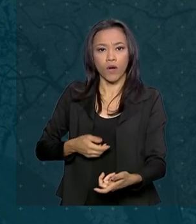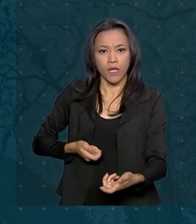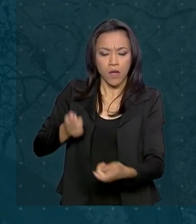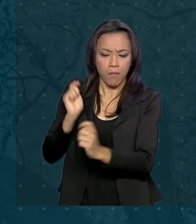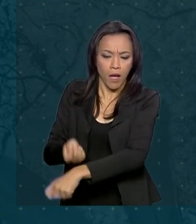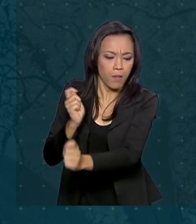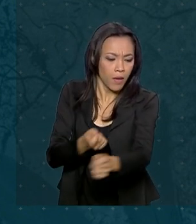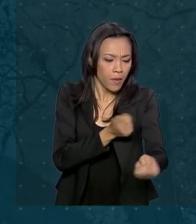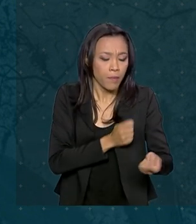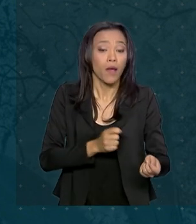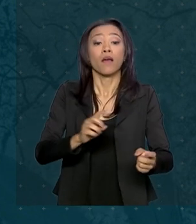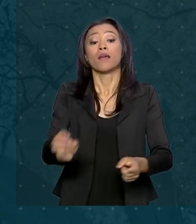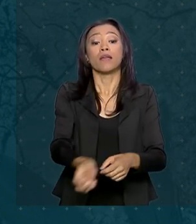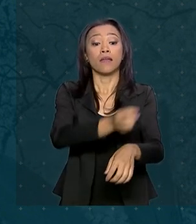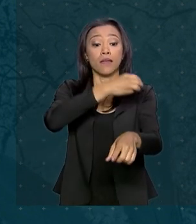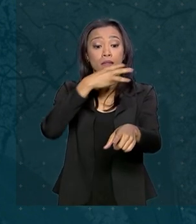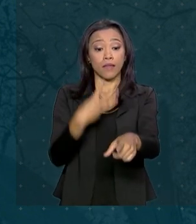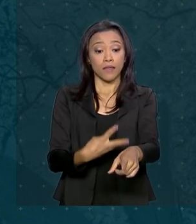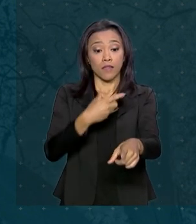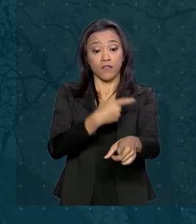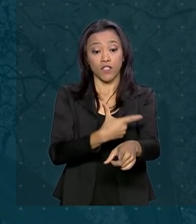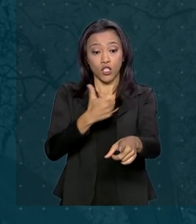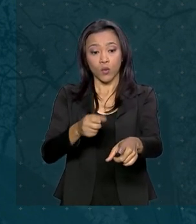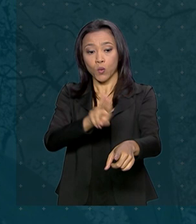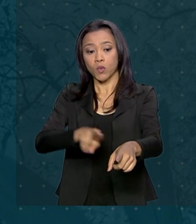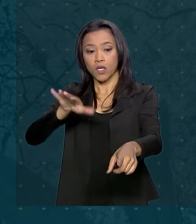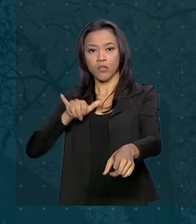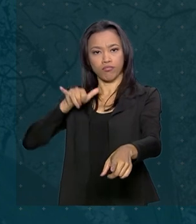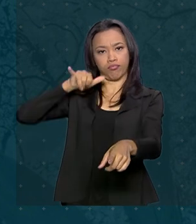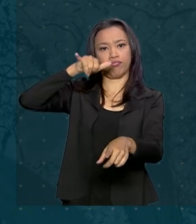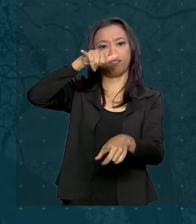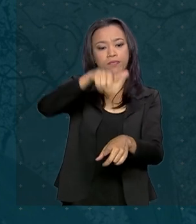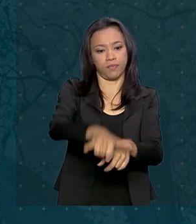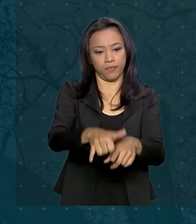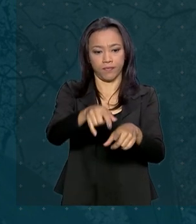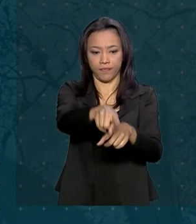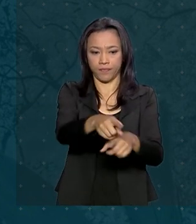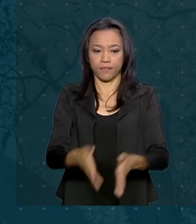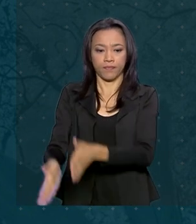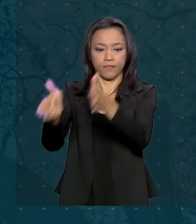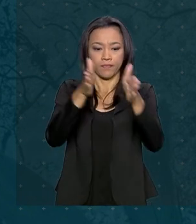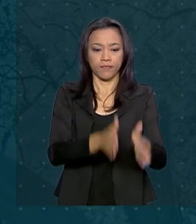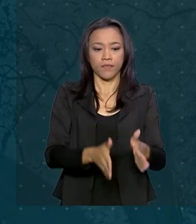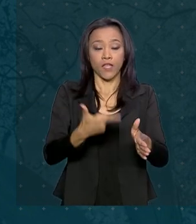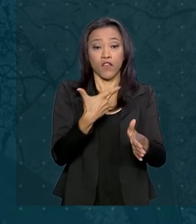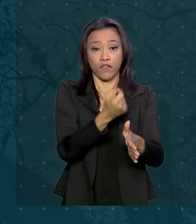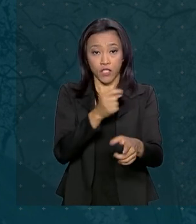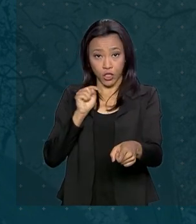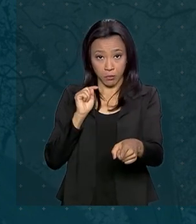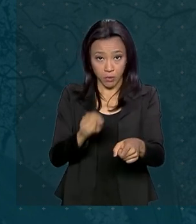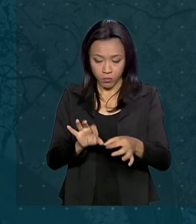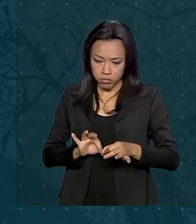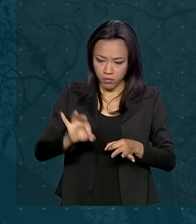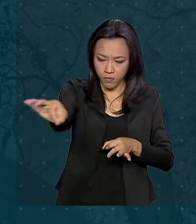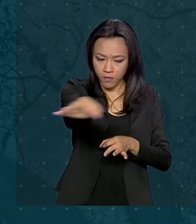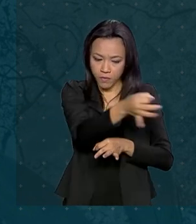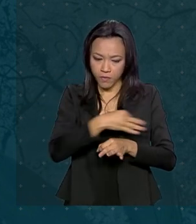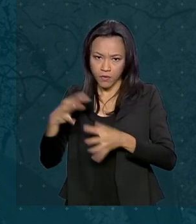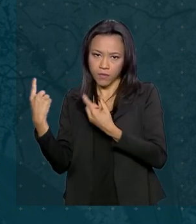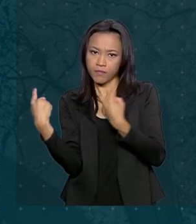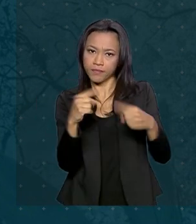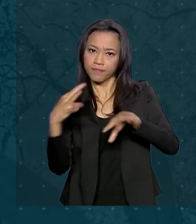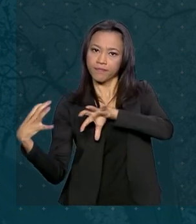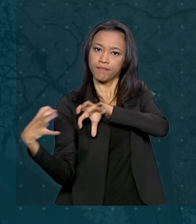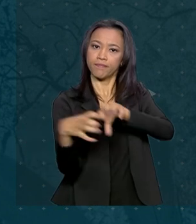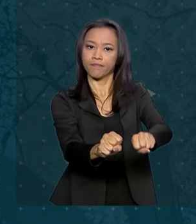321 focos foram eliminados com o uso de aviões. 20 mil metros cúbicos de madeira foram apreendidos pelo